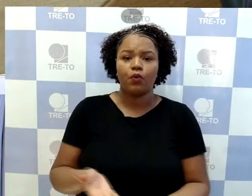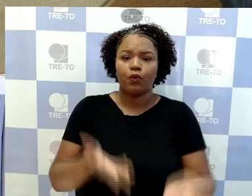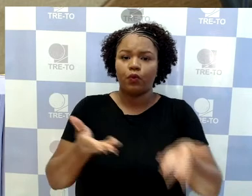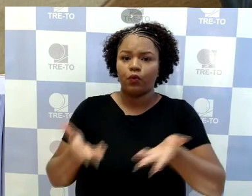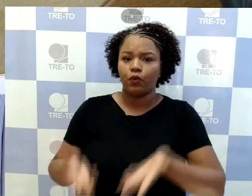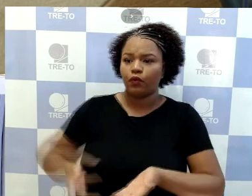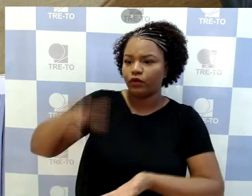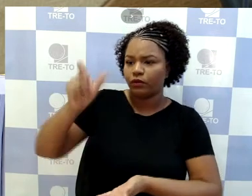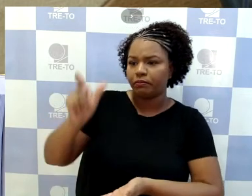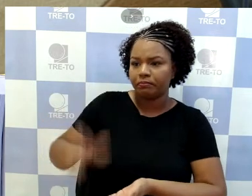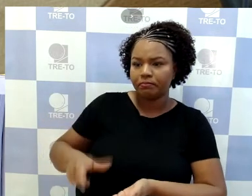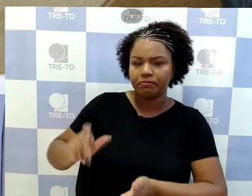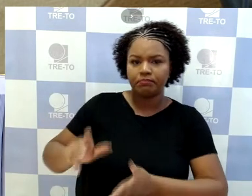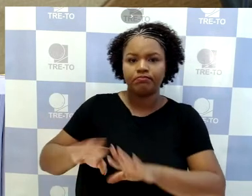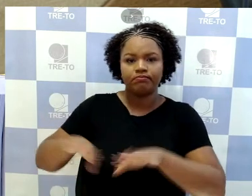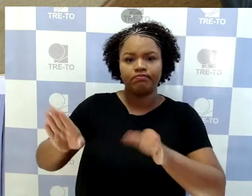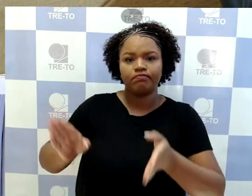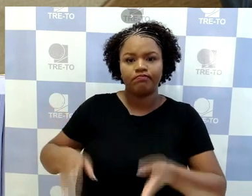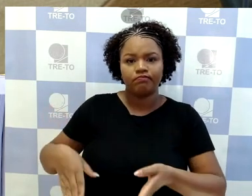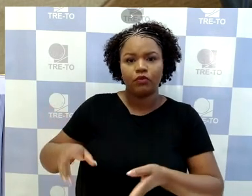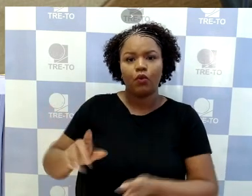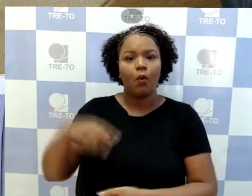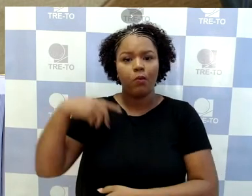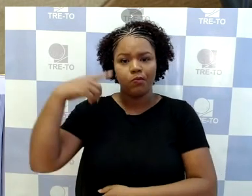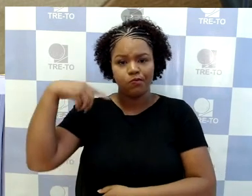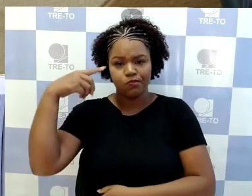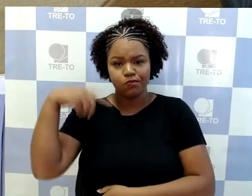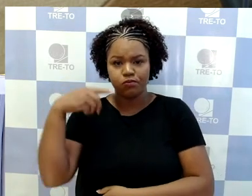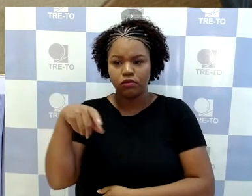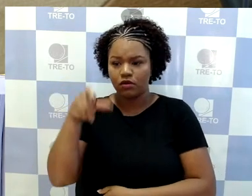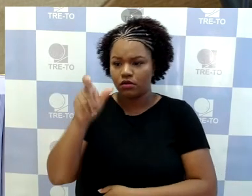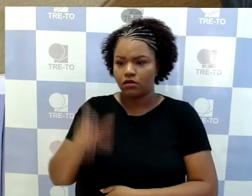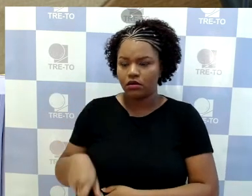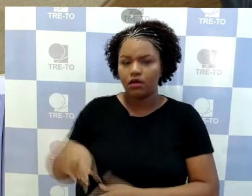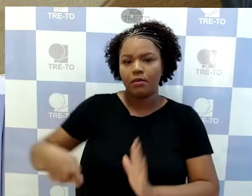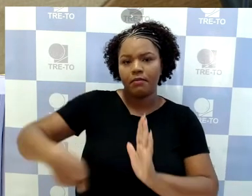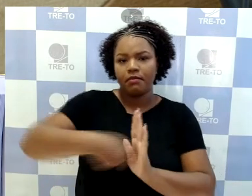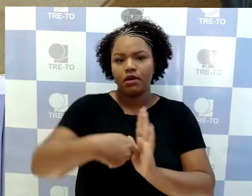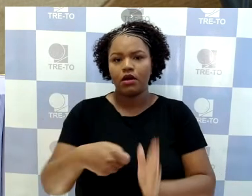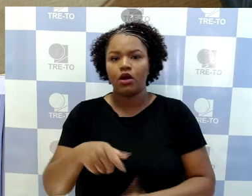ocupar a tribuna o advogado do recorrente, doutor Lucas de Castro Oliveira.